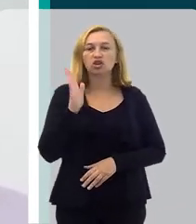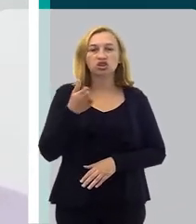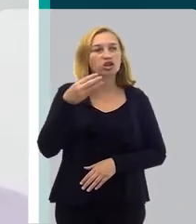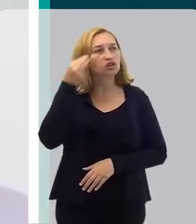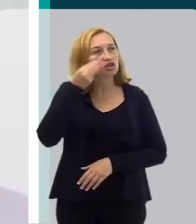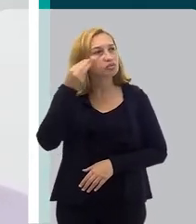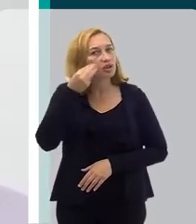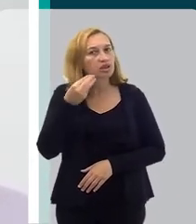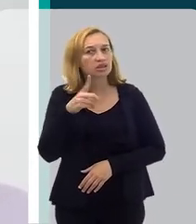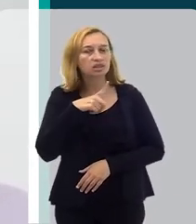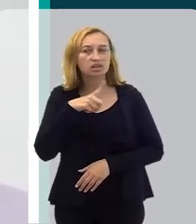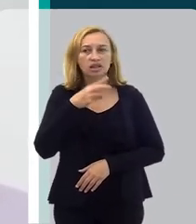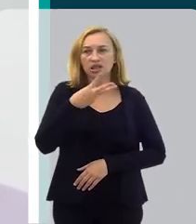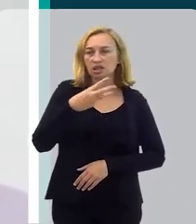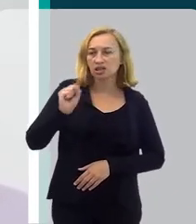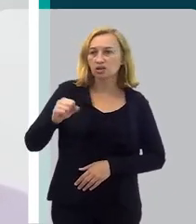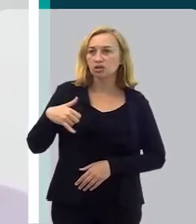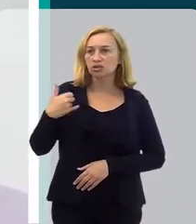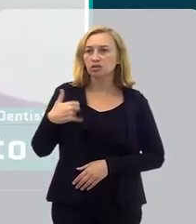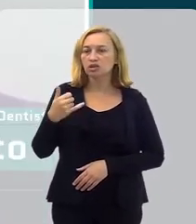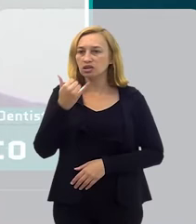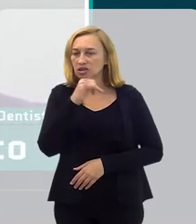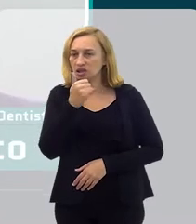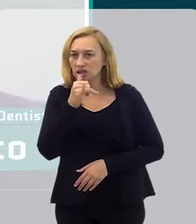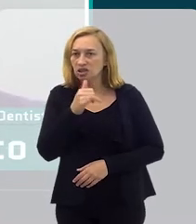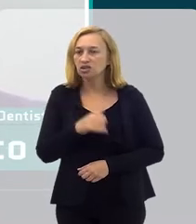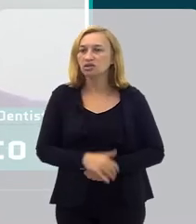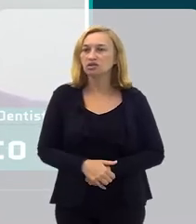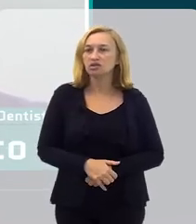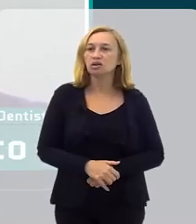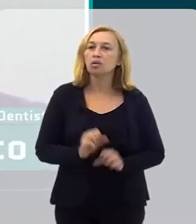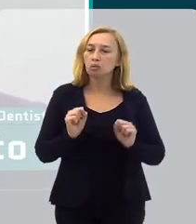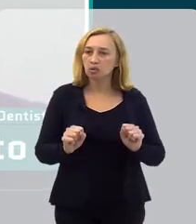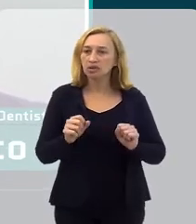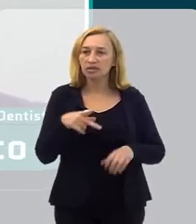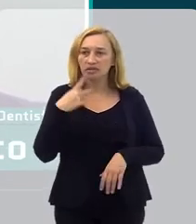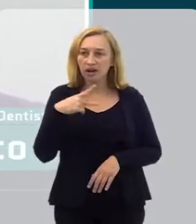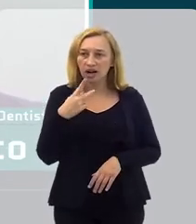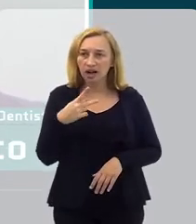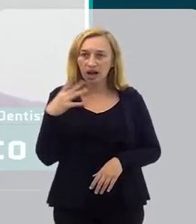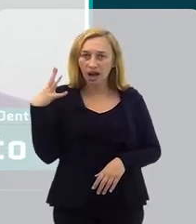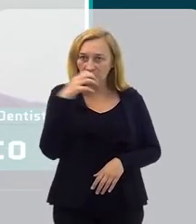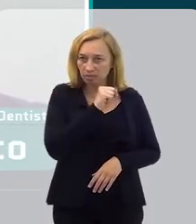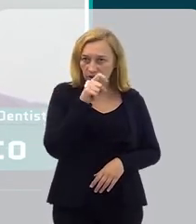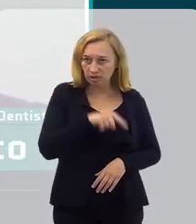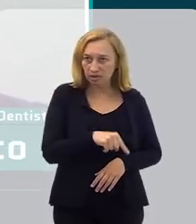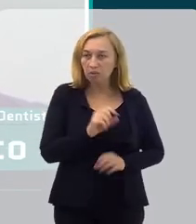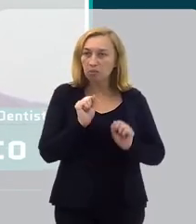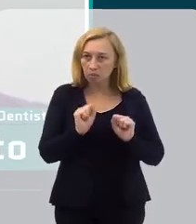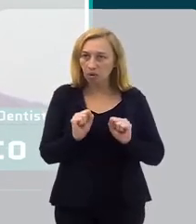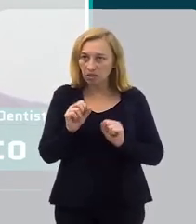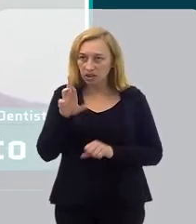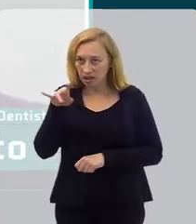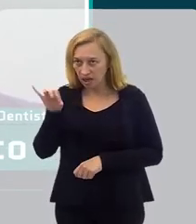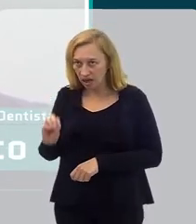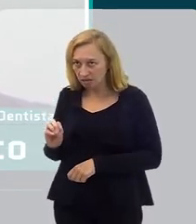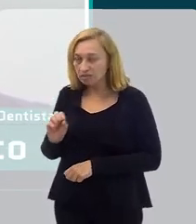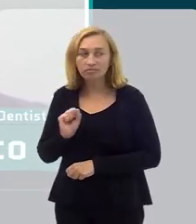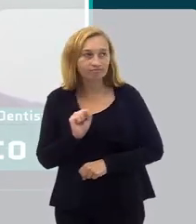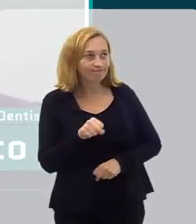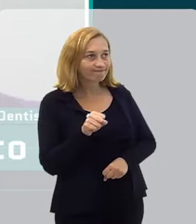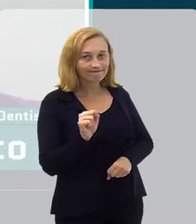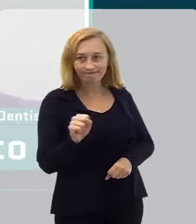decorrer desses meus 38 anos de odontologia, se eu puder contar um fato aqui rápido, pode, Ricardo?